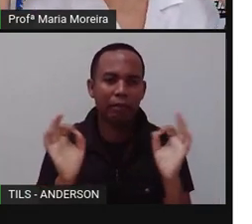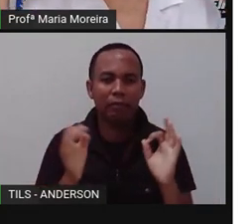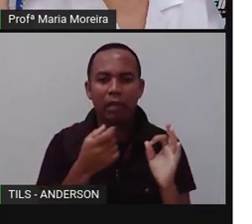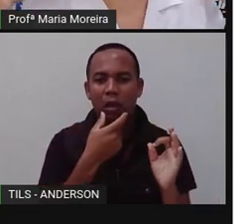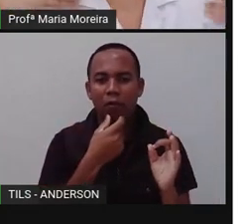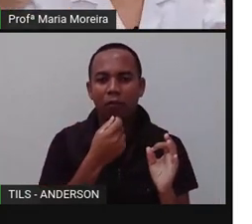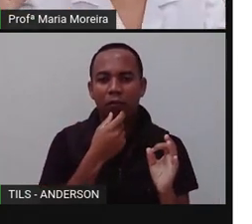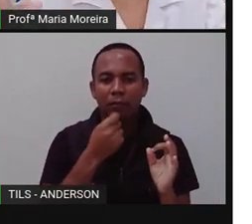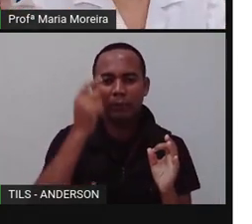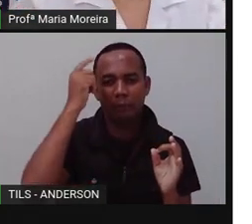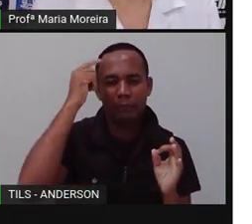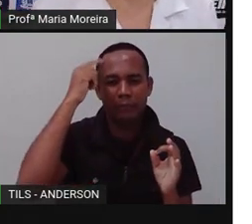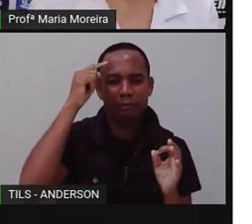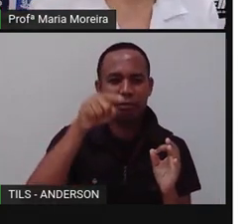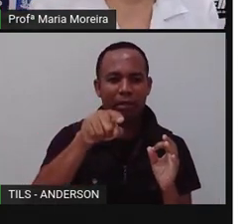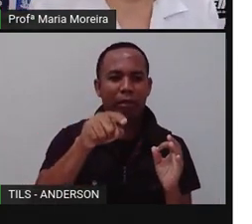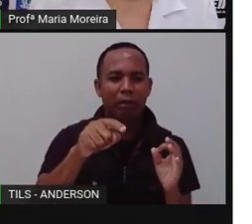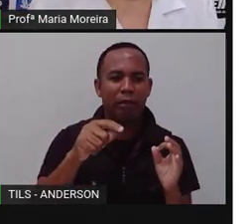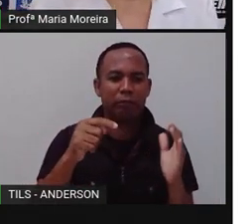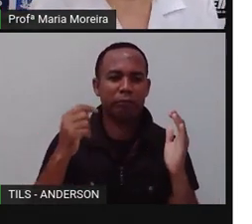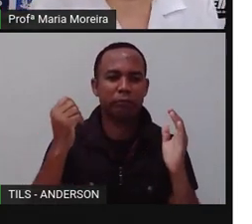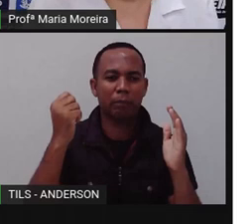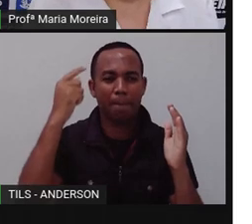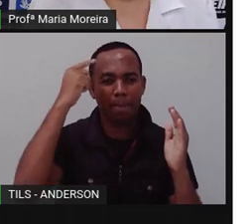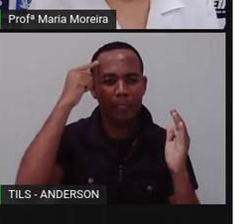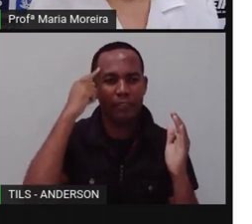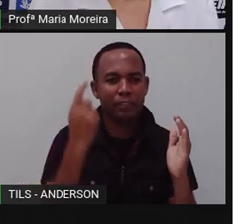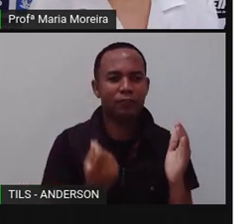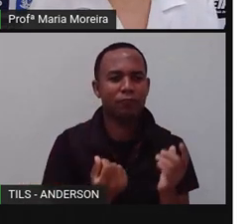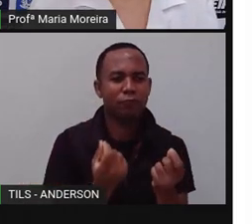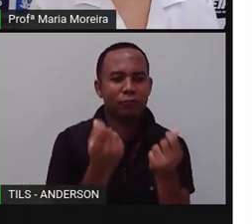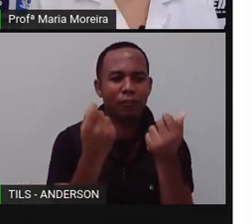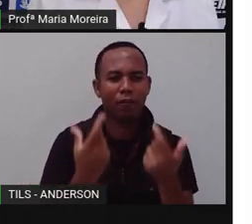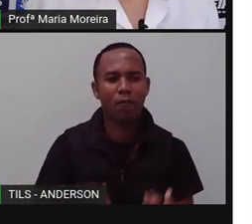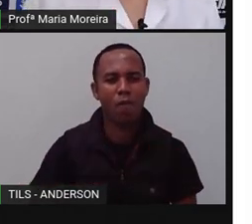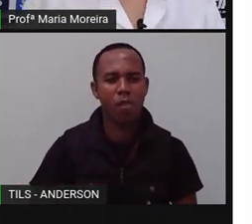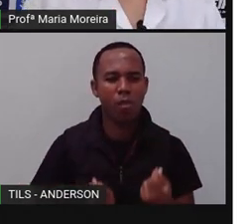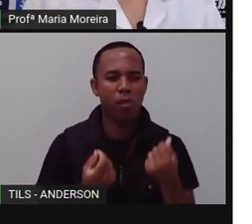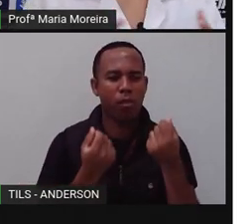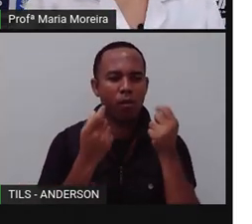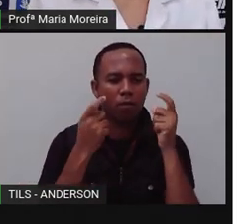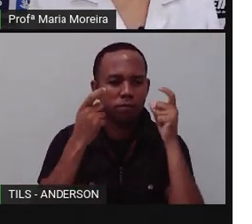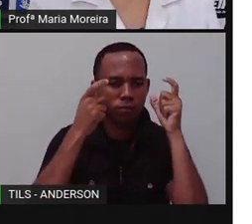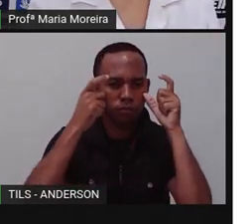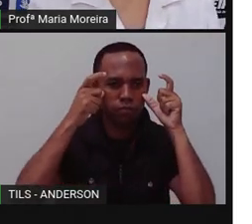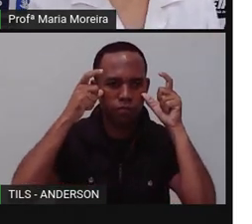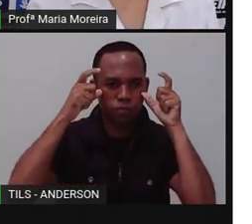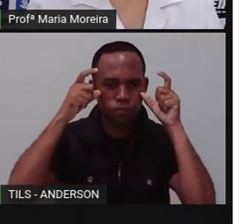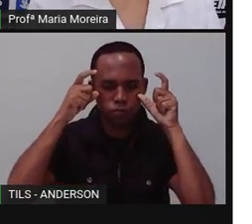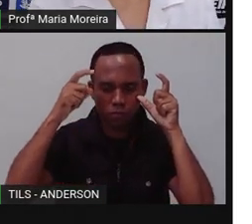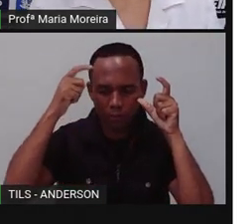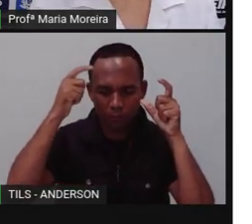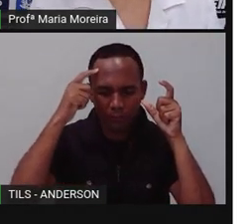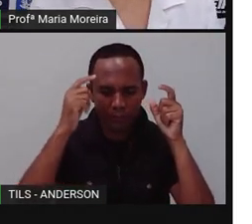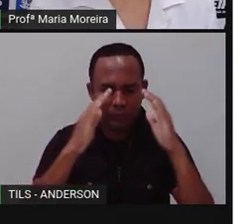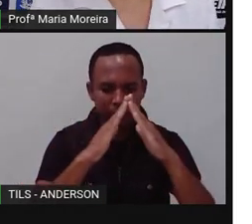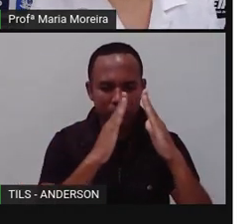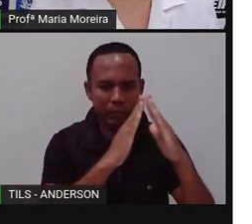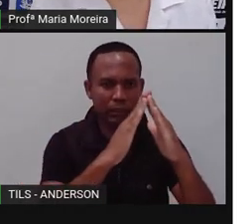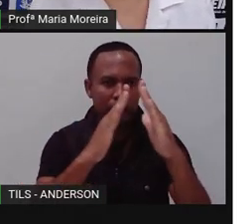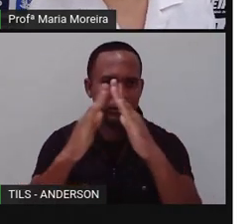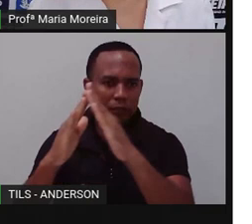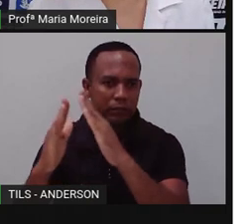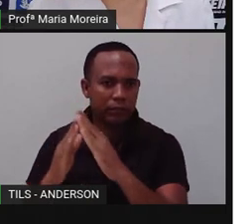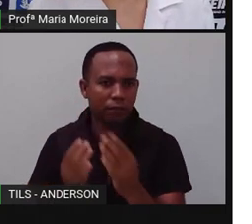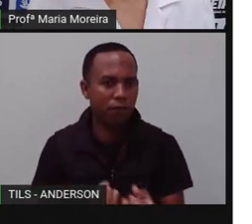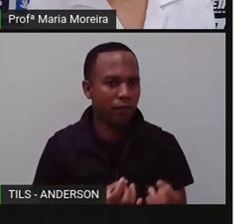meio que largando tudo por conta do dinheiro, dos ganhos. Então, se destrói a natureza para construir casas. Tudo bem,